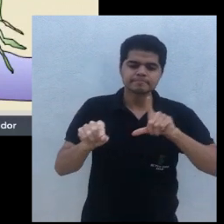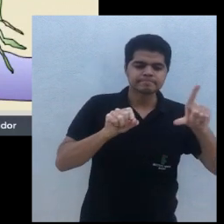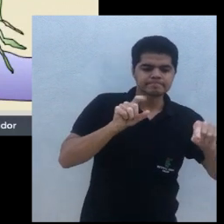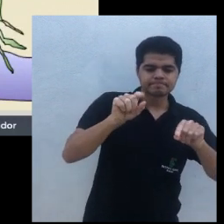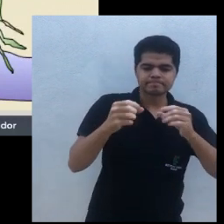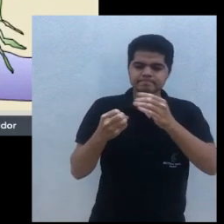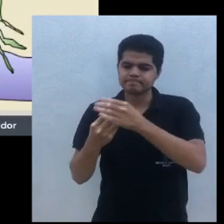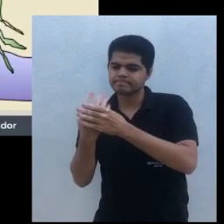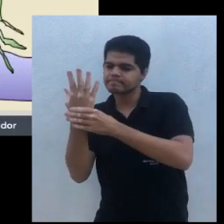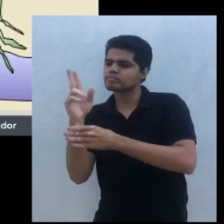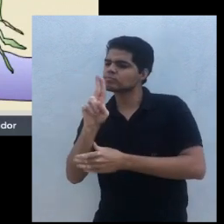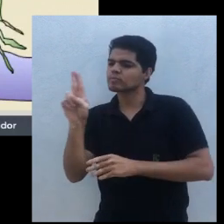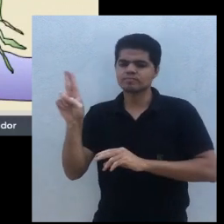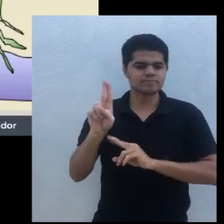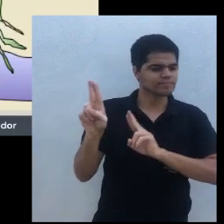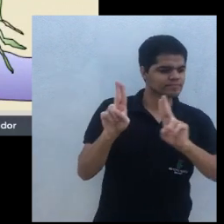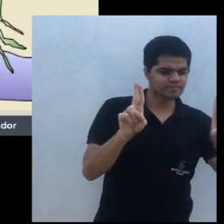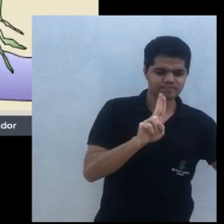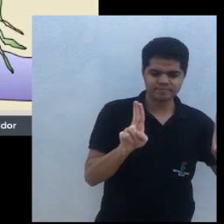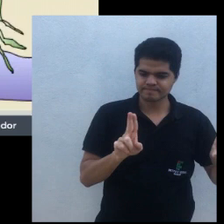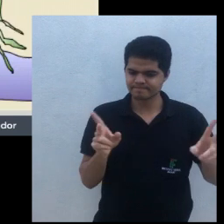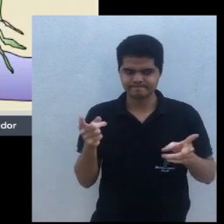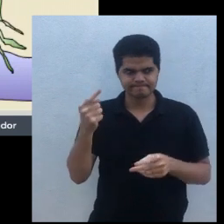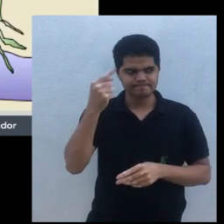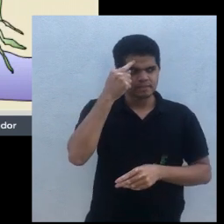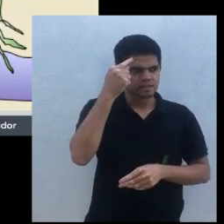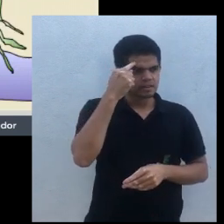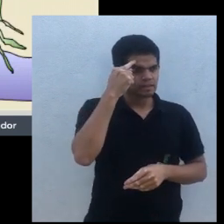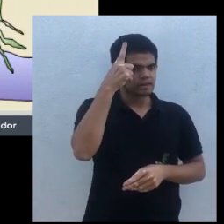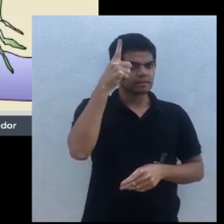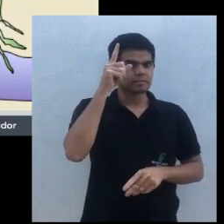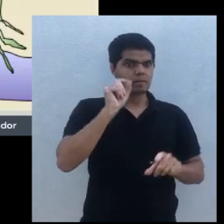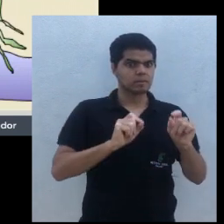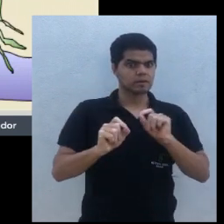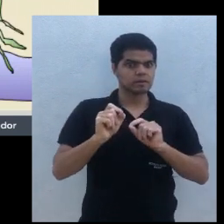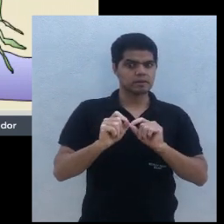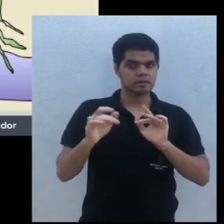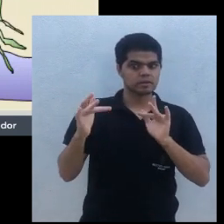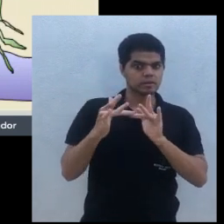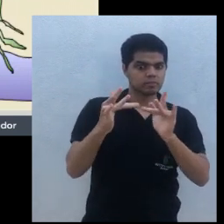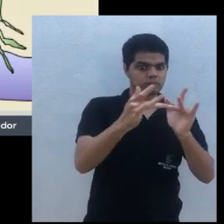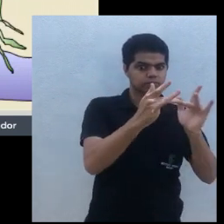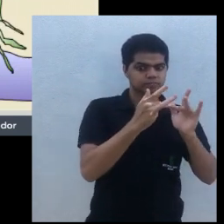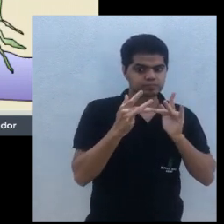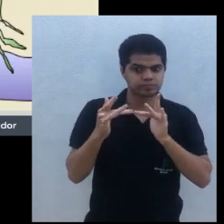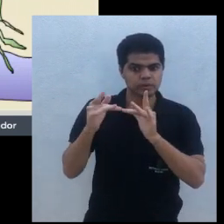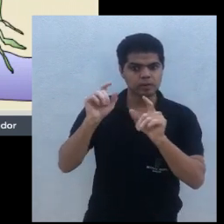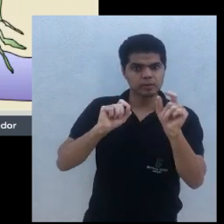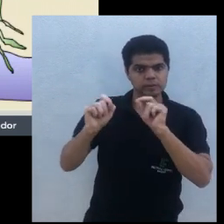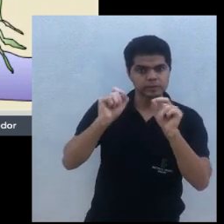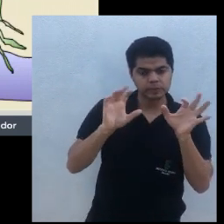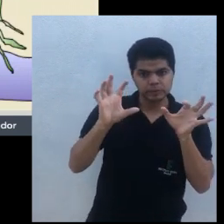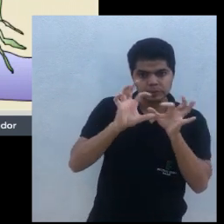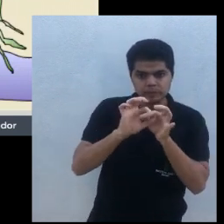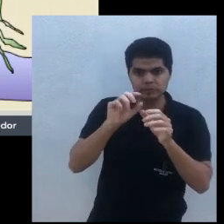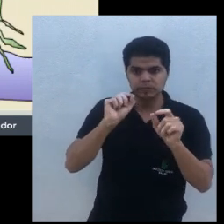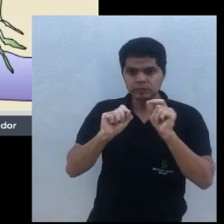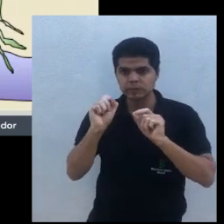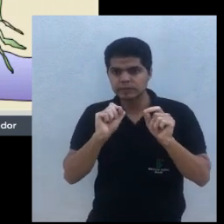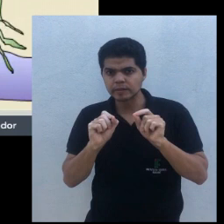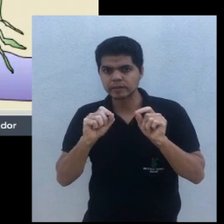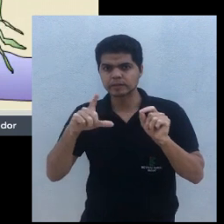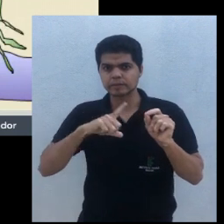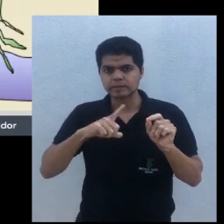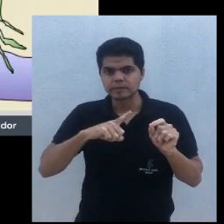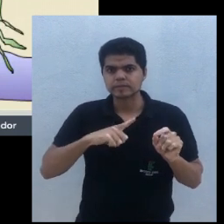espécies, fazendo tudo isso, nós temos que lembrar que há uma relação entre as árvores, o cultivo agrícola, ou quer seja,